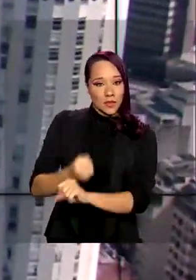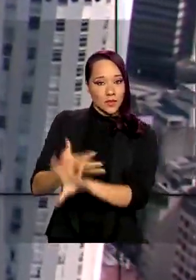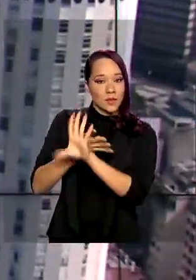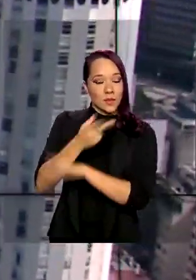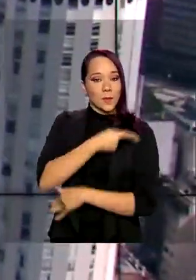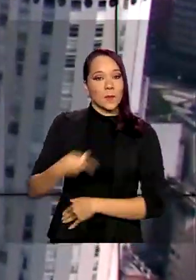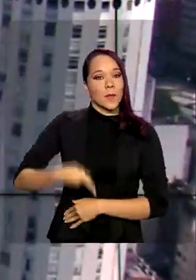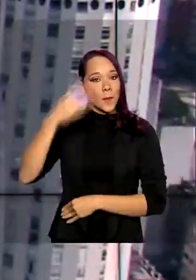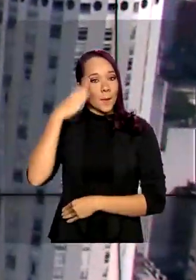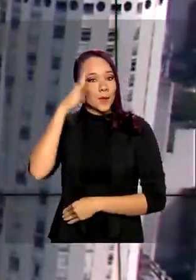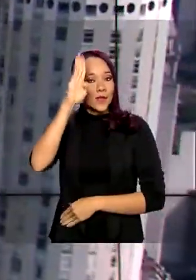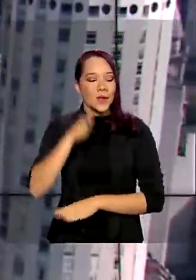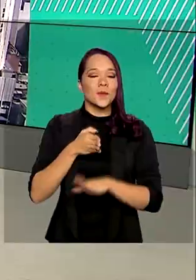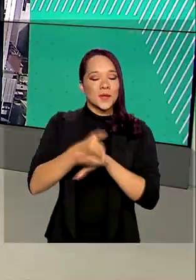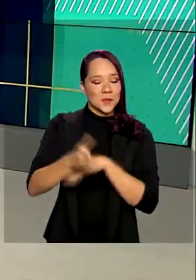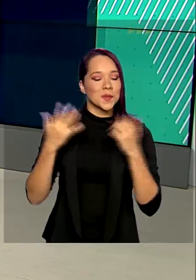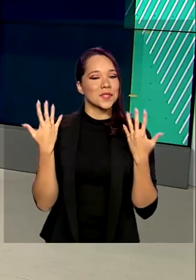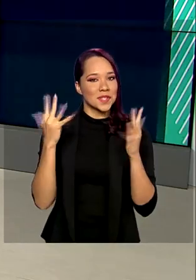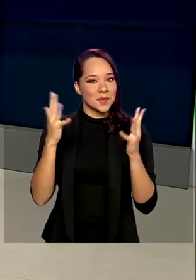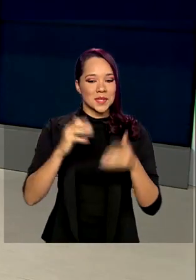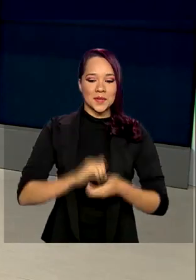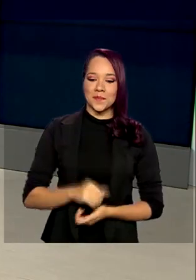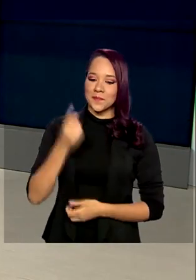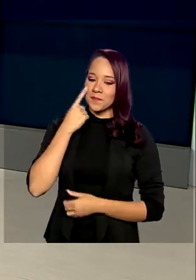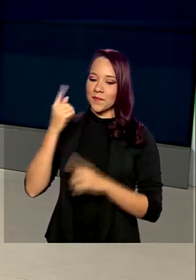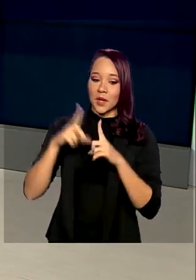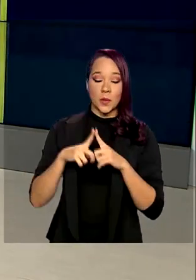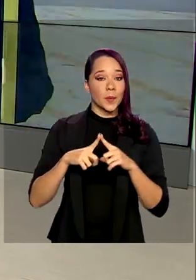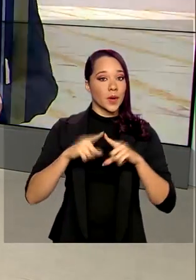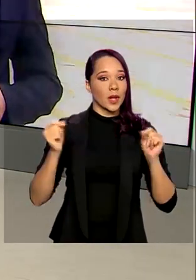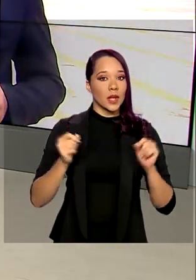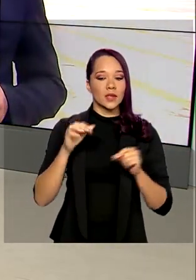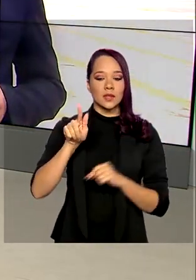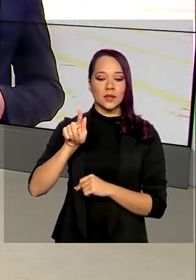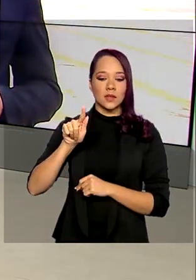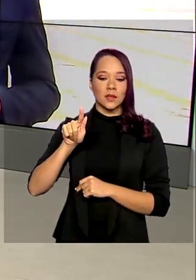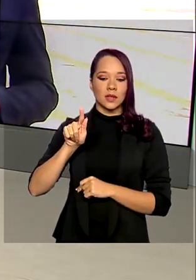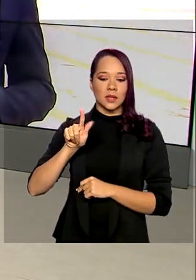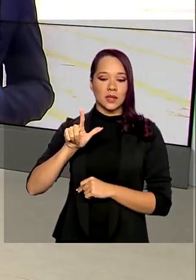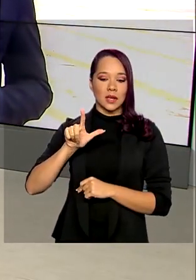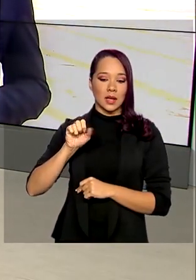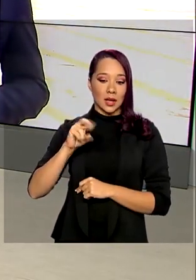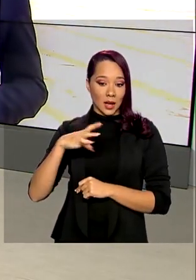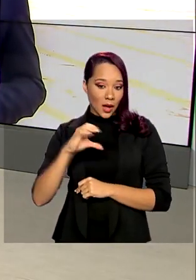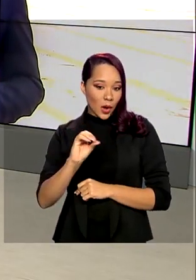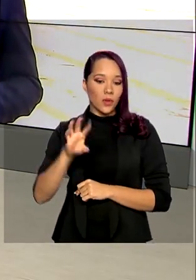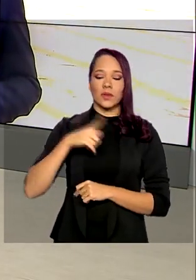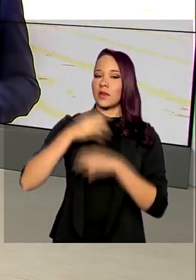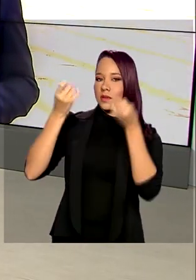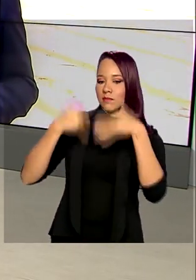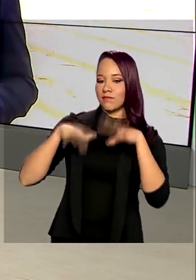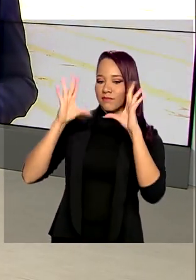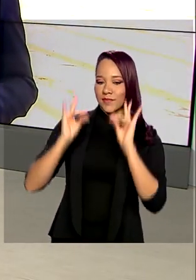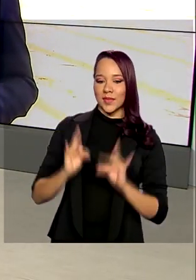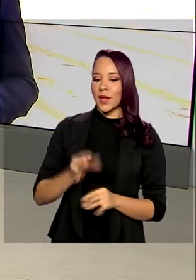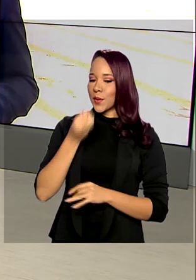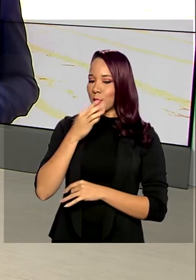participou da comemoração. Vamos até o Palácio da Alvorada. Glauco de Queiroz tem os detalhes pra gente. Bom dia, Glauco.